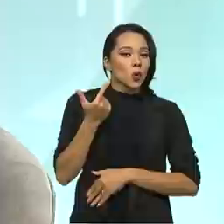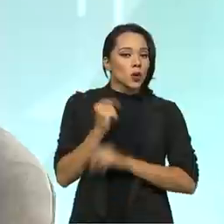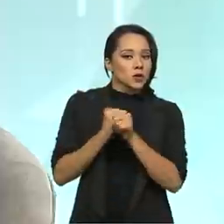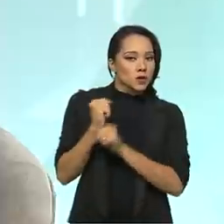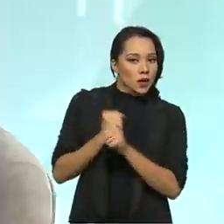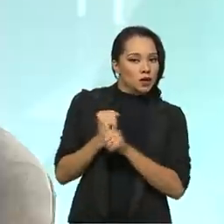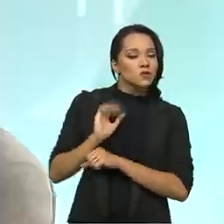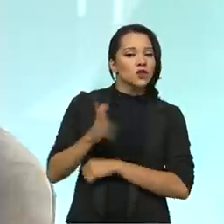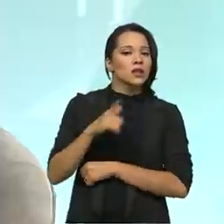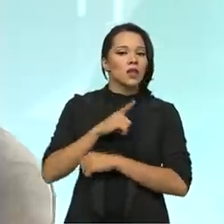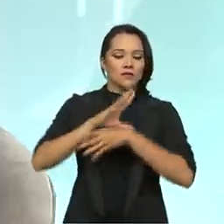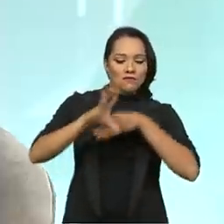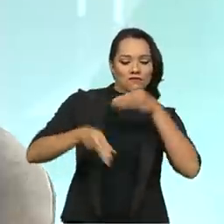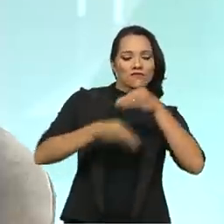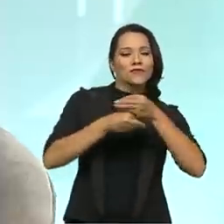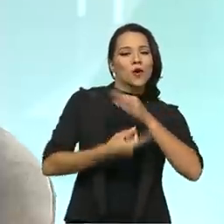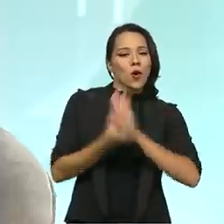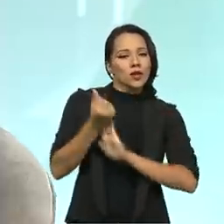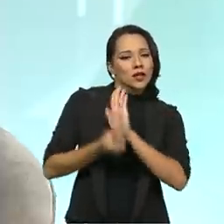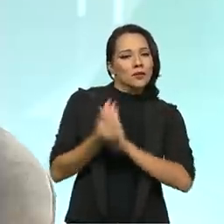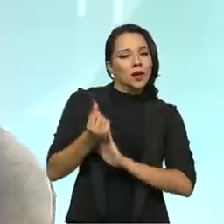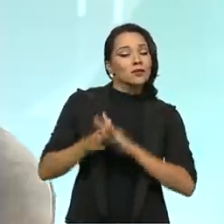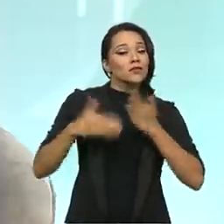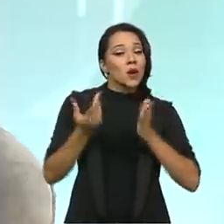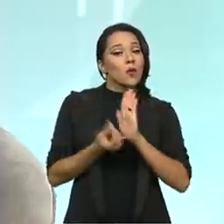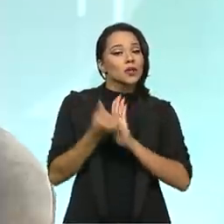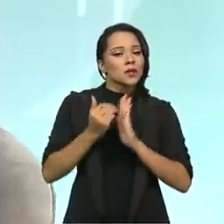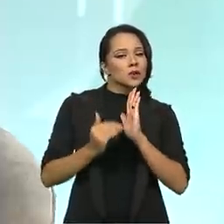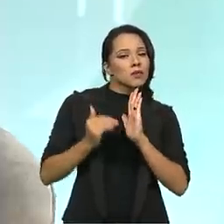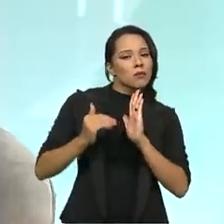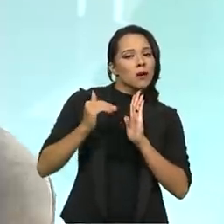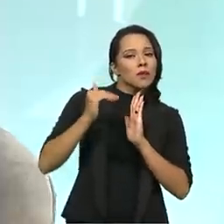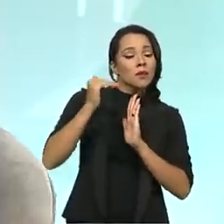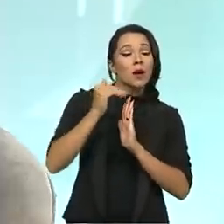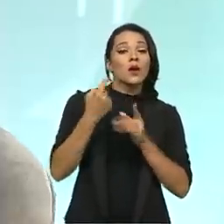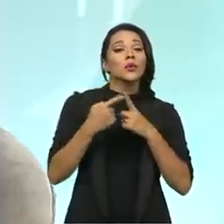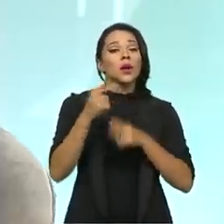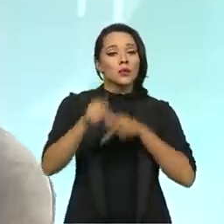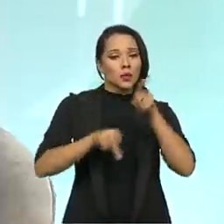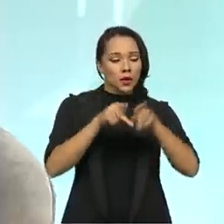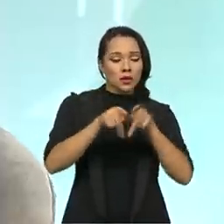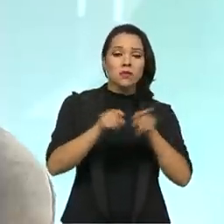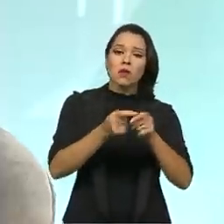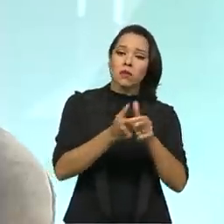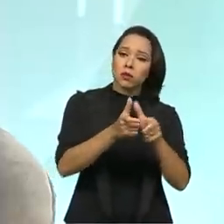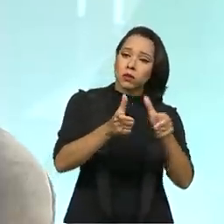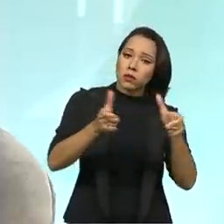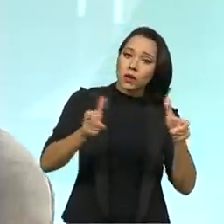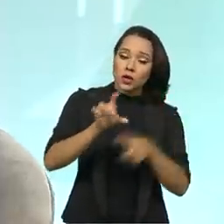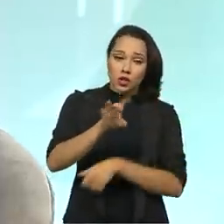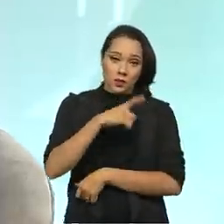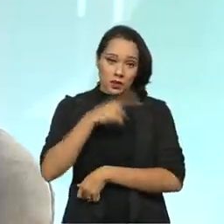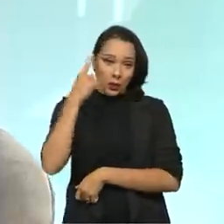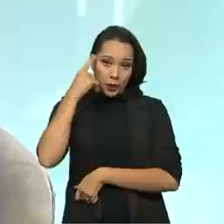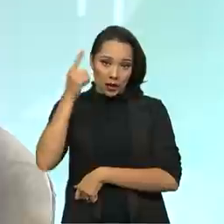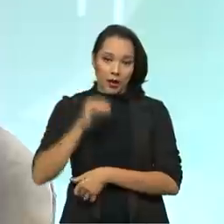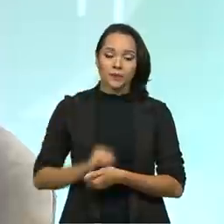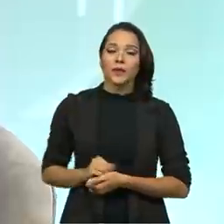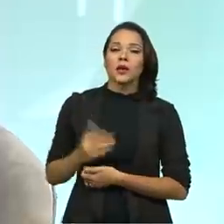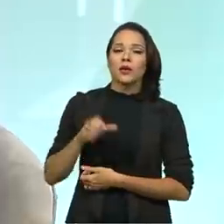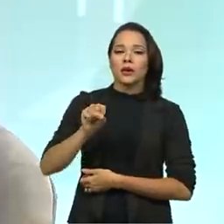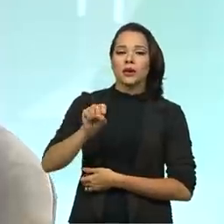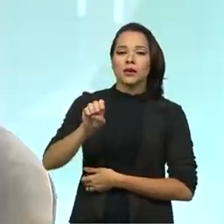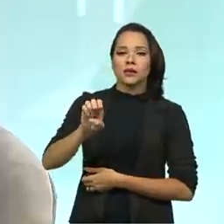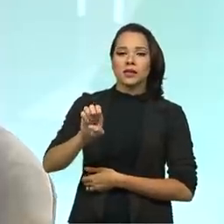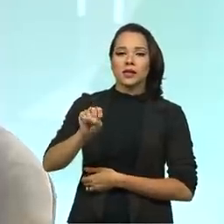anos, a gente teve acréscimo de orçamento. Então, o orçamento é crescente, porque a população também é crescente. Para você ter uma ideia, quando a CESAI